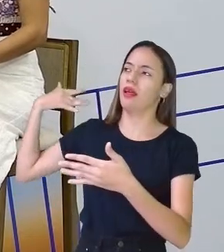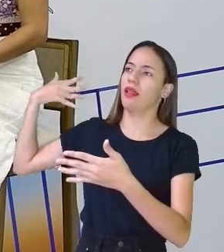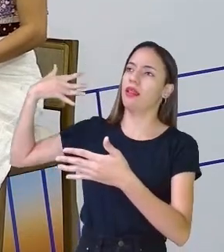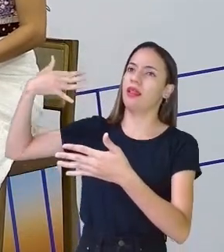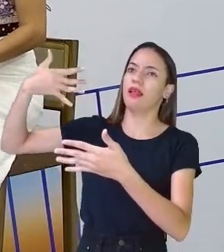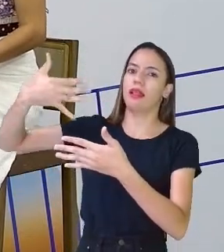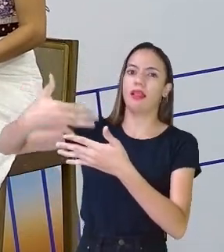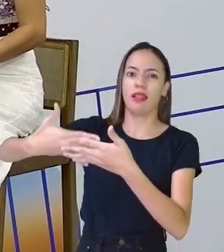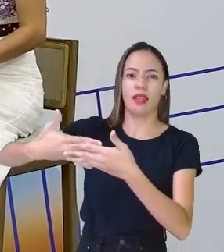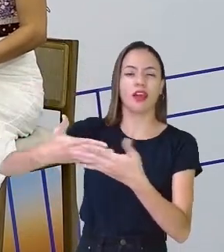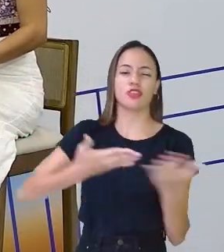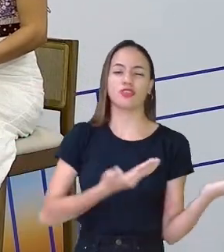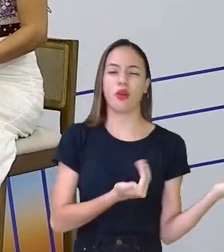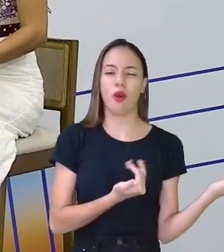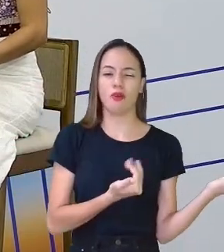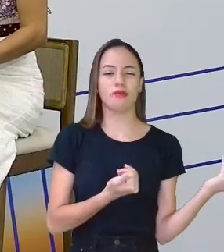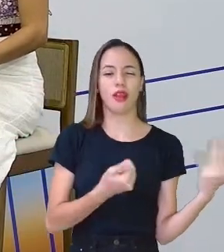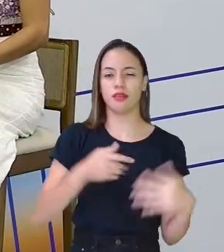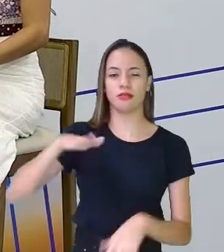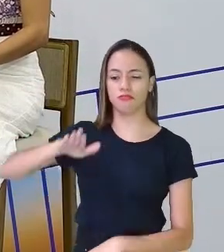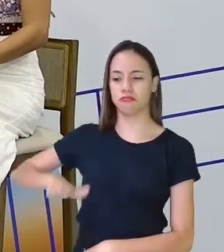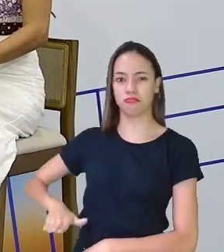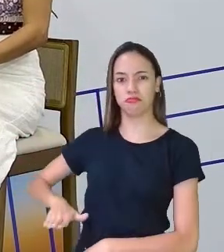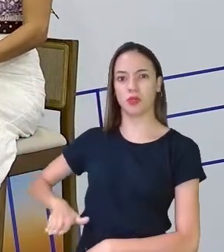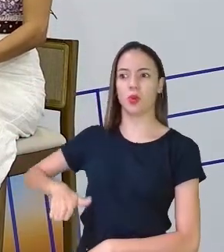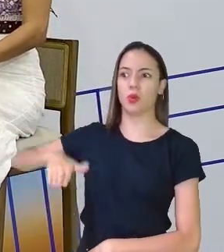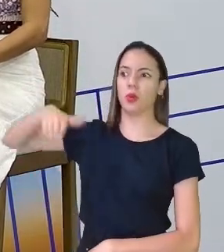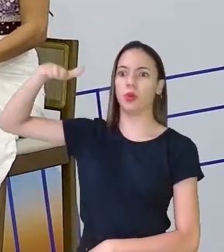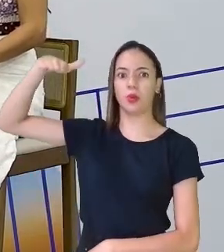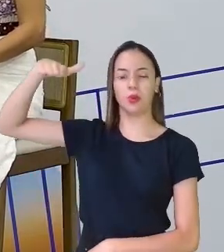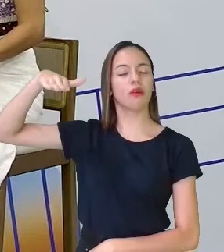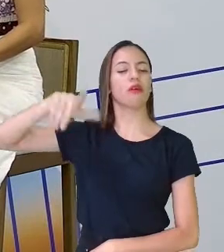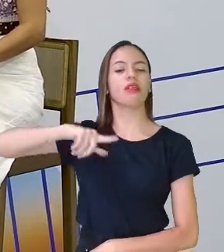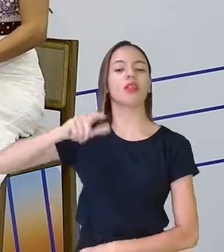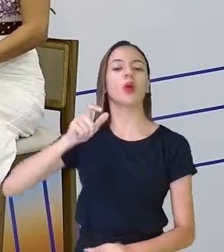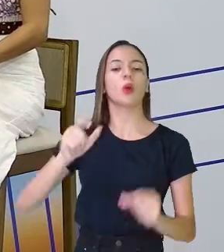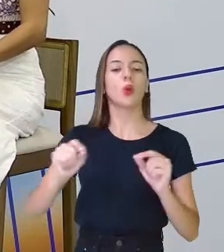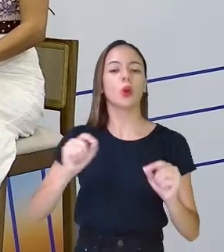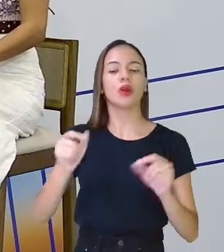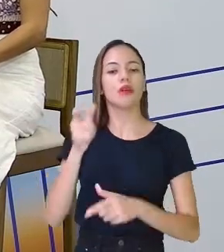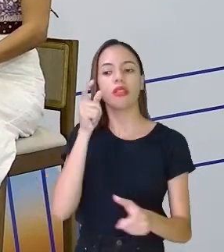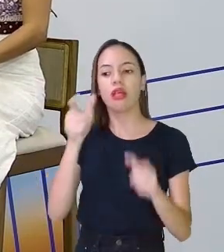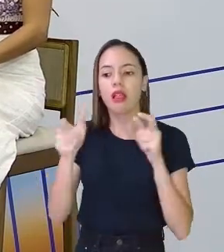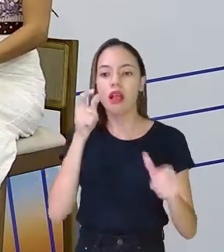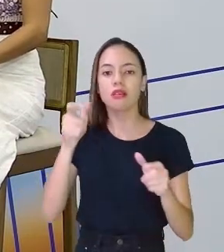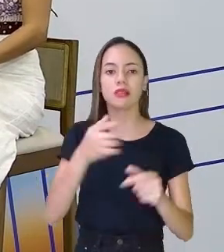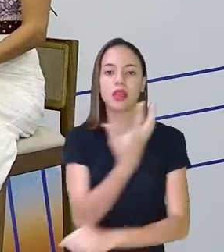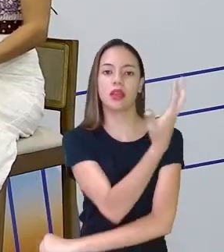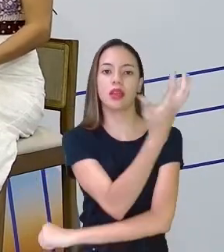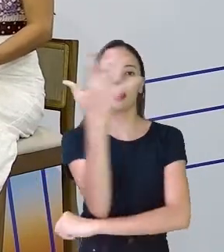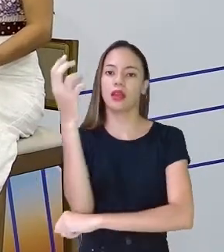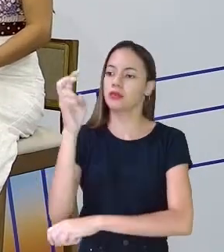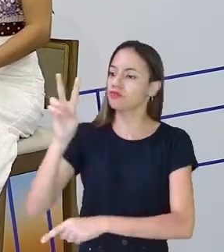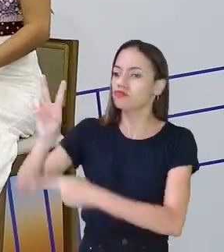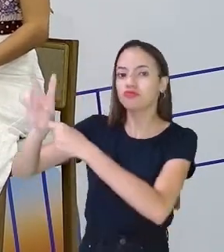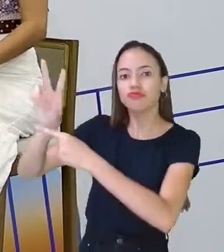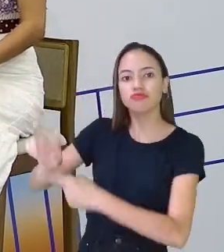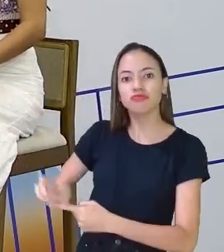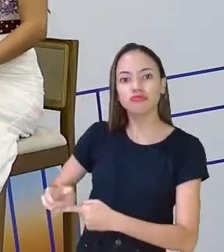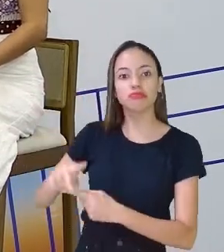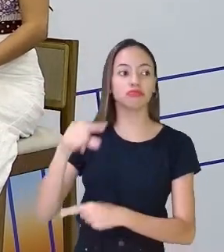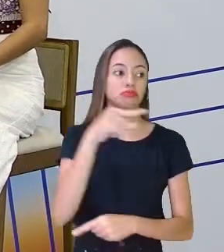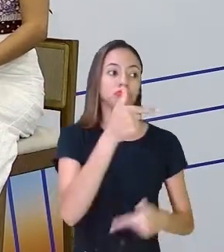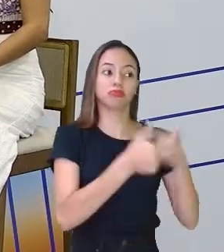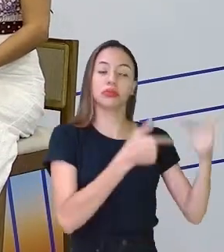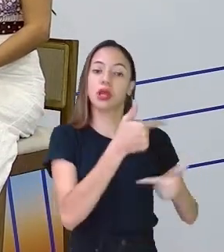Desde quando era bem jovem ainda, criança, não é? E esse interesse na preservação do meio ambiente. E ele fez